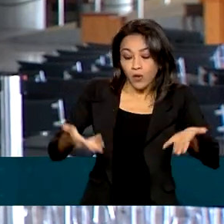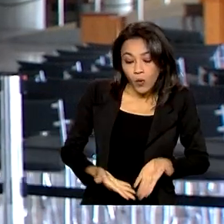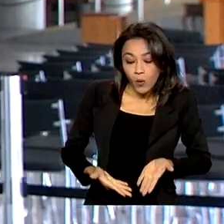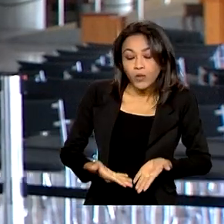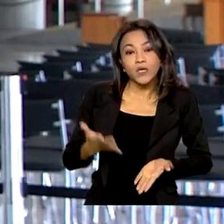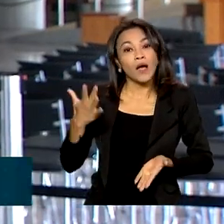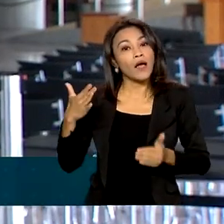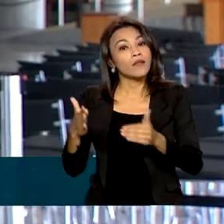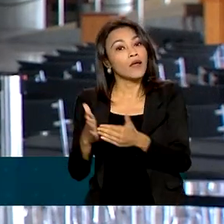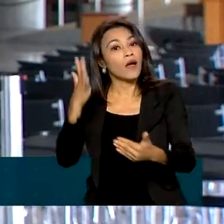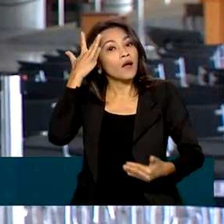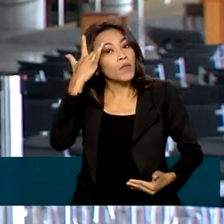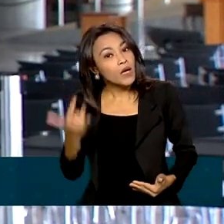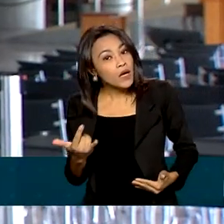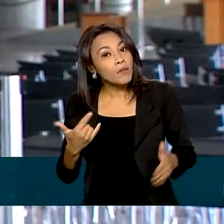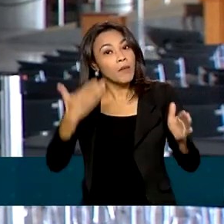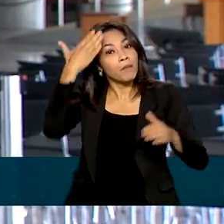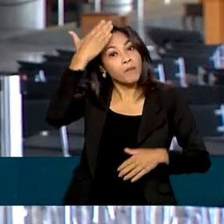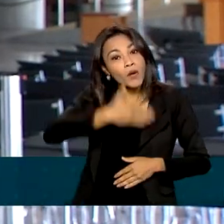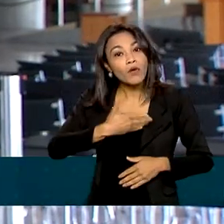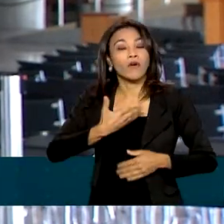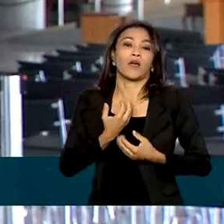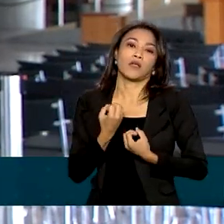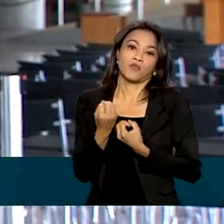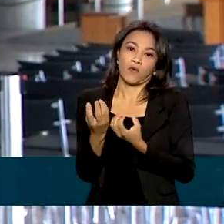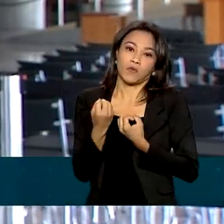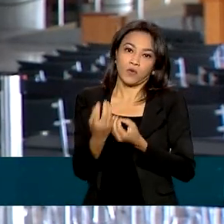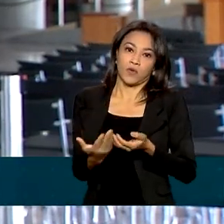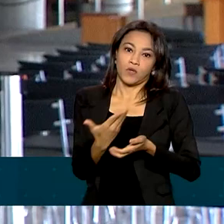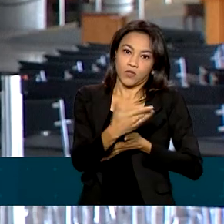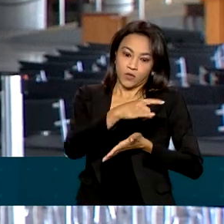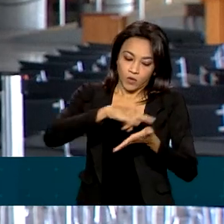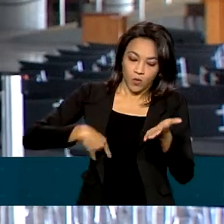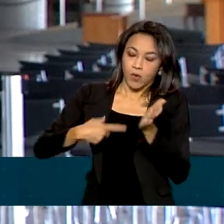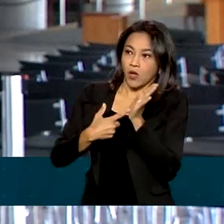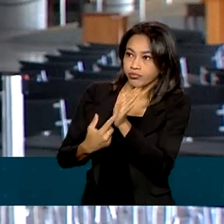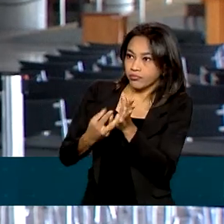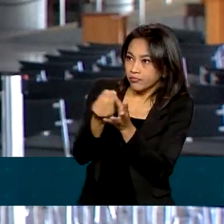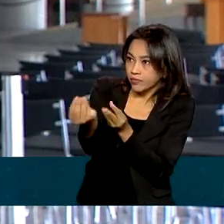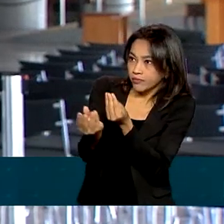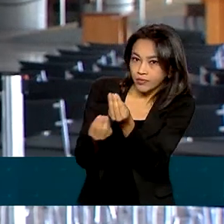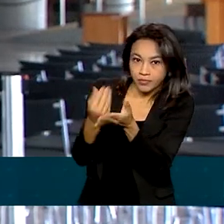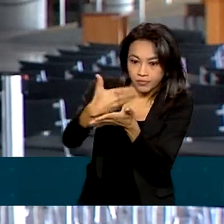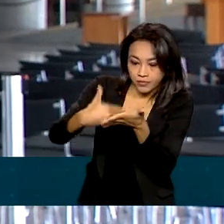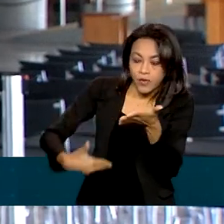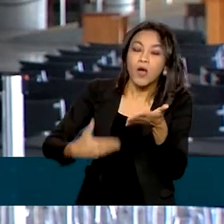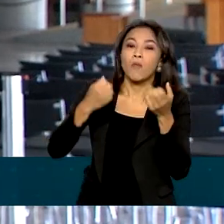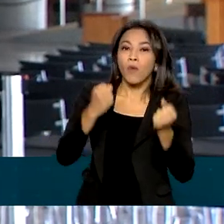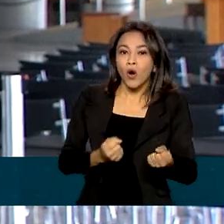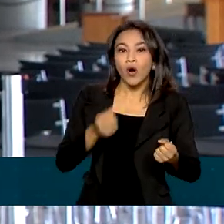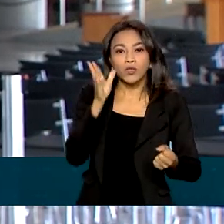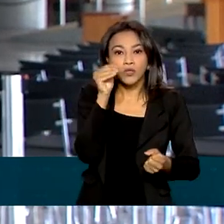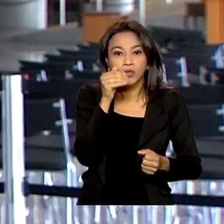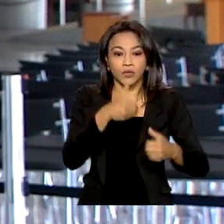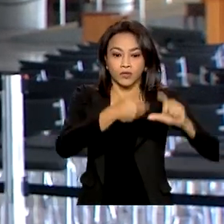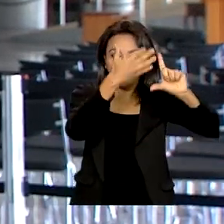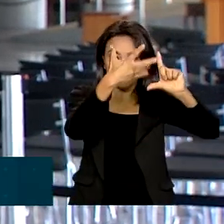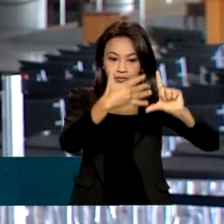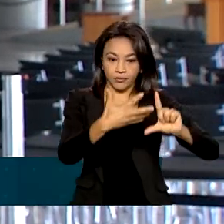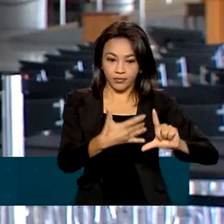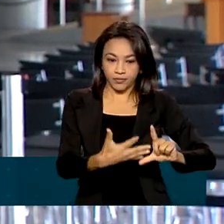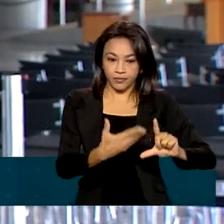comprovar as informações prestadas na hora da inscrição, né? O resultado saiu ontem e pode ser consultado no site acessounico